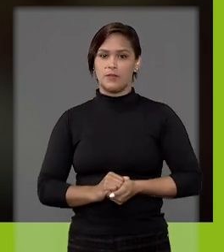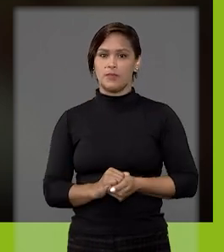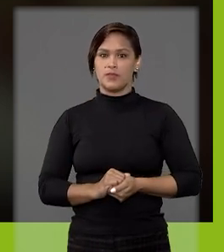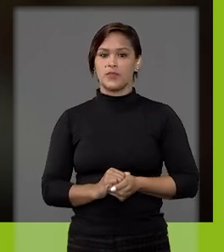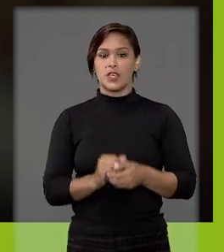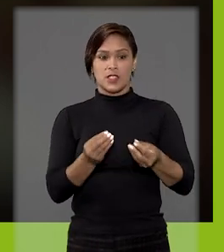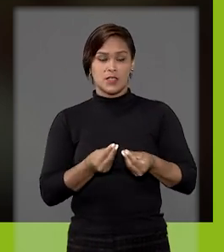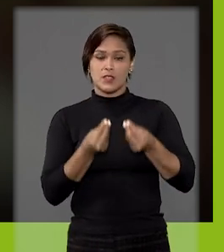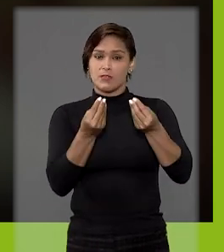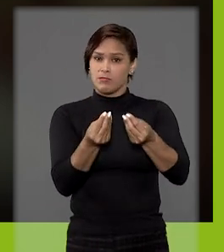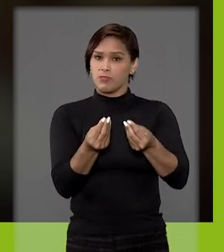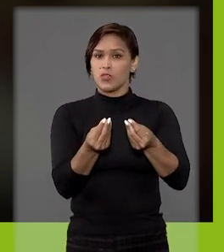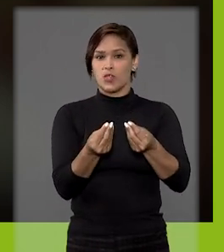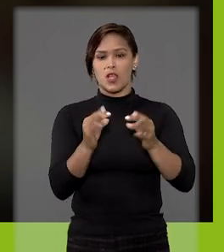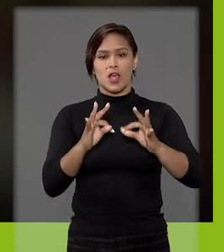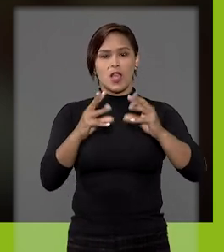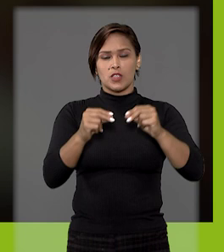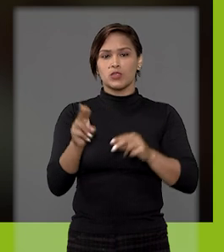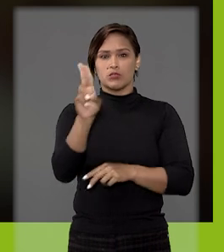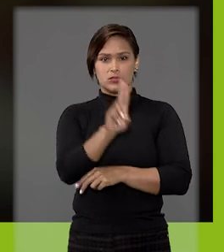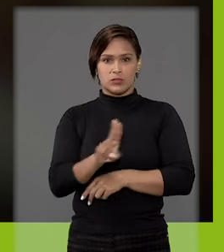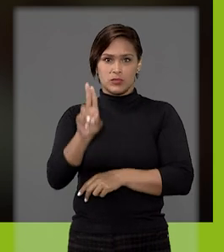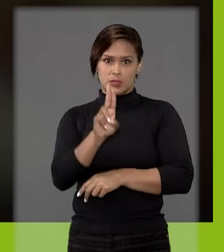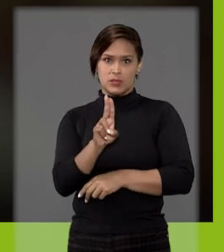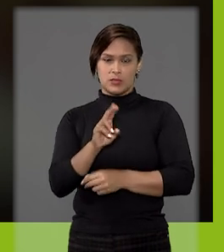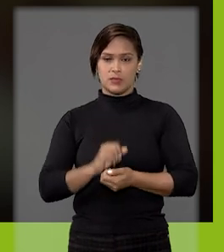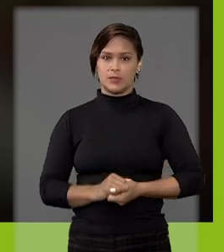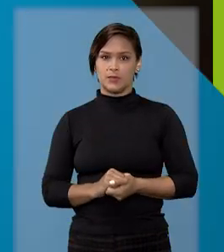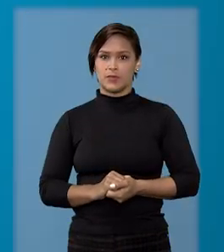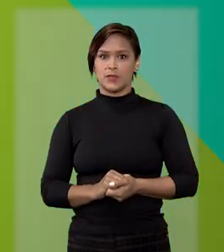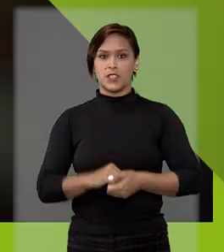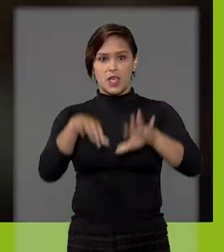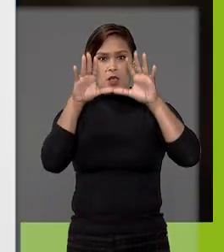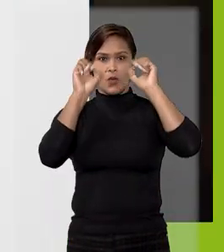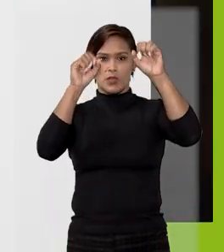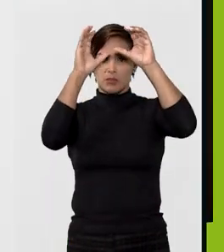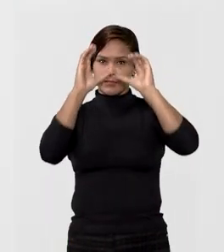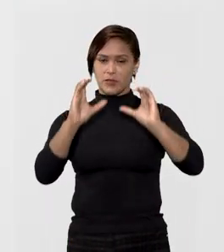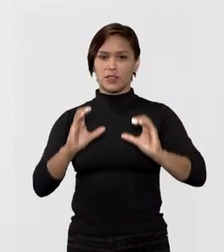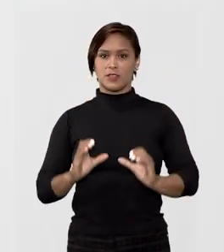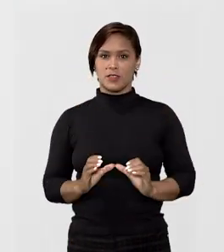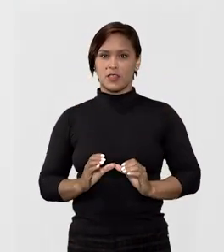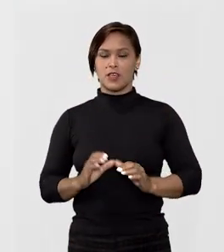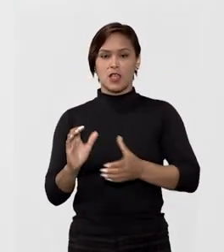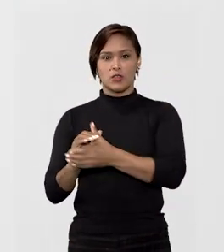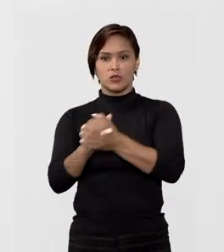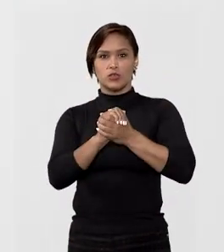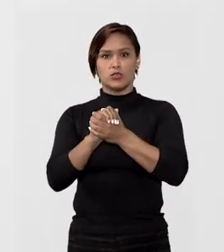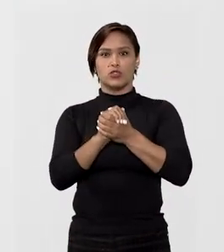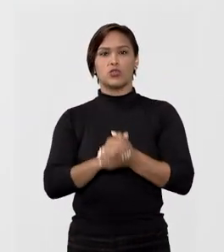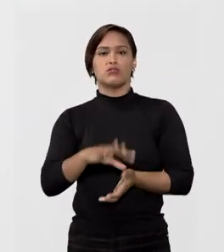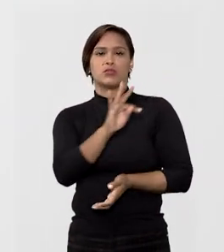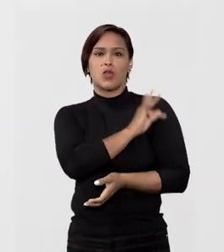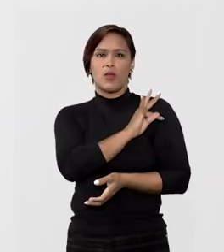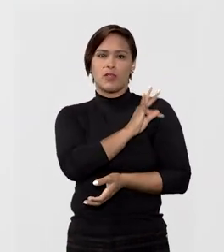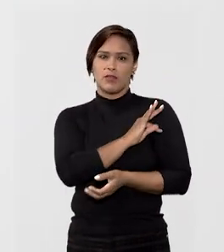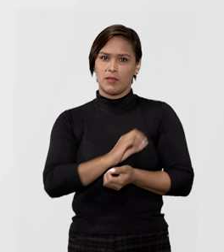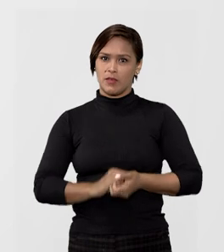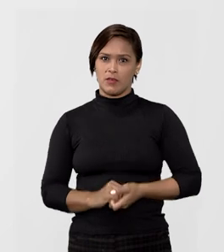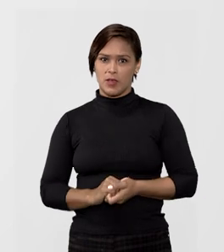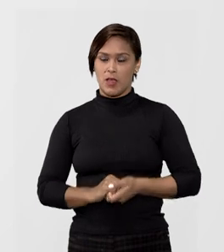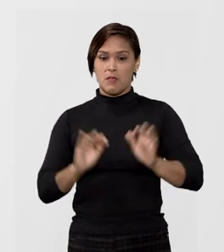e está disponível a todos os usuários. É o Tribunal da Cidadania, de mãos dadas com a tecnologia,